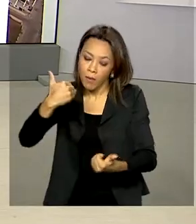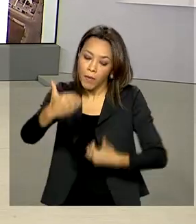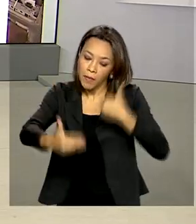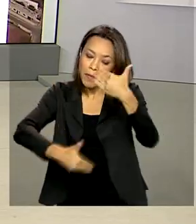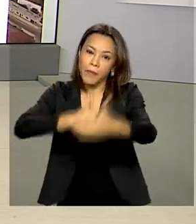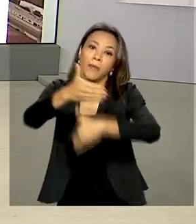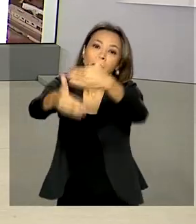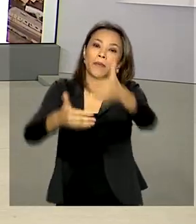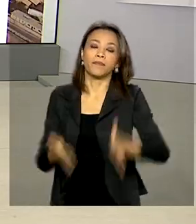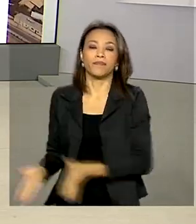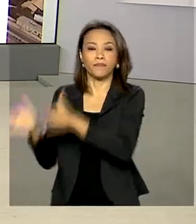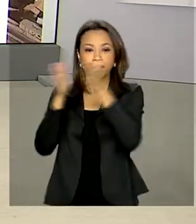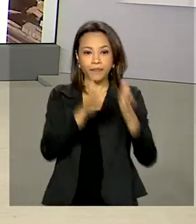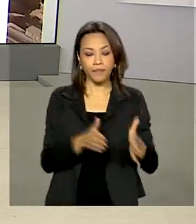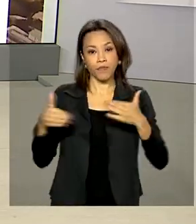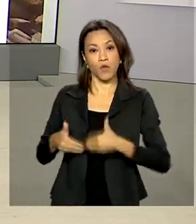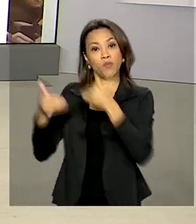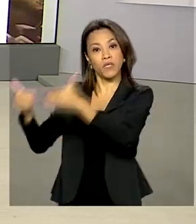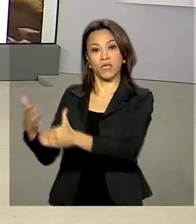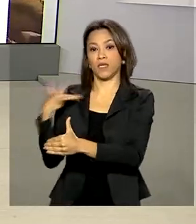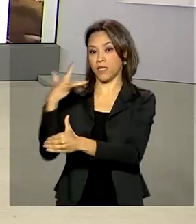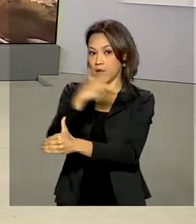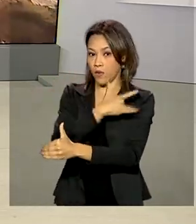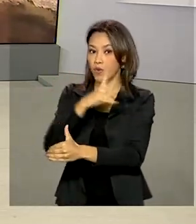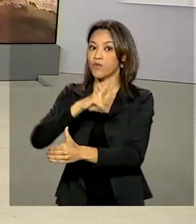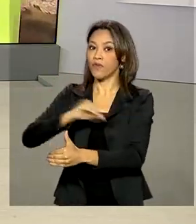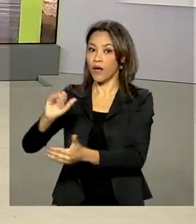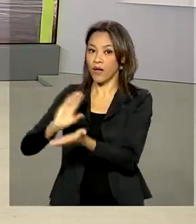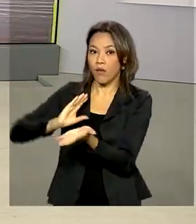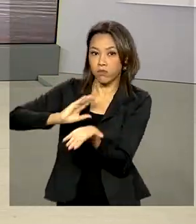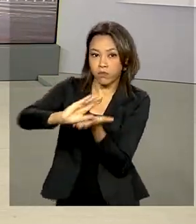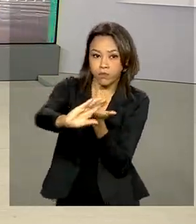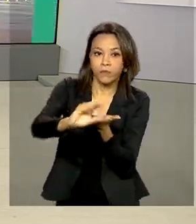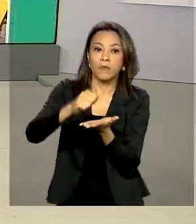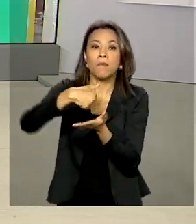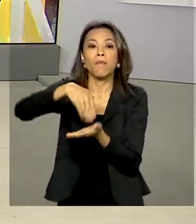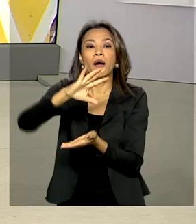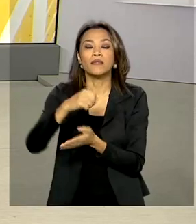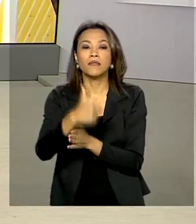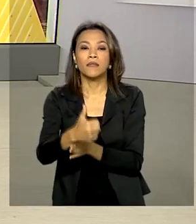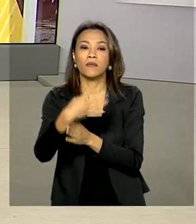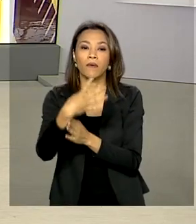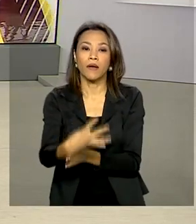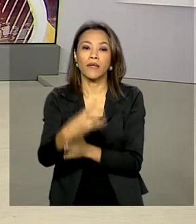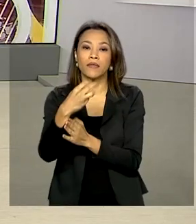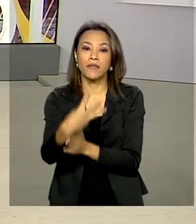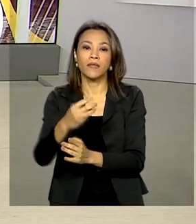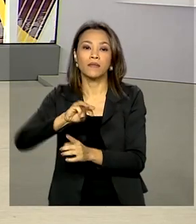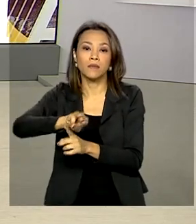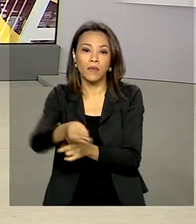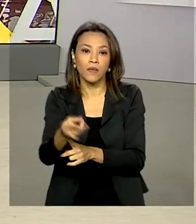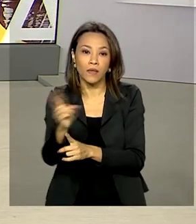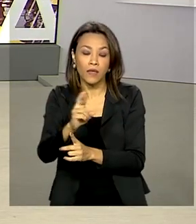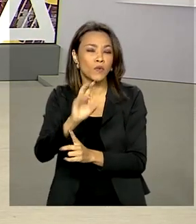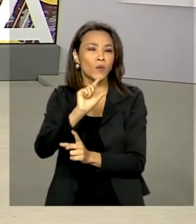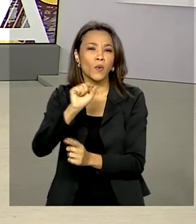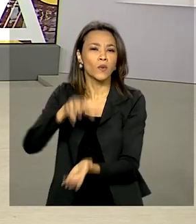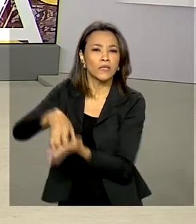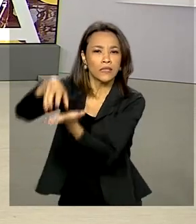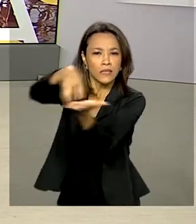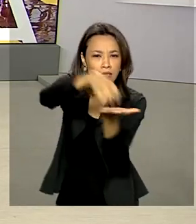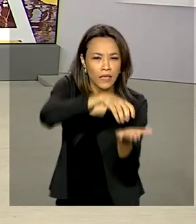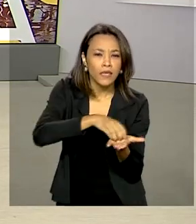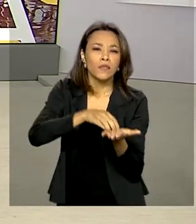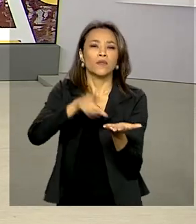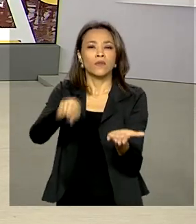O Ministério da Saúde vai repassar mais de 143 milhões de reais para os centros de atendimento e